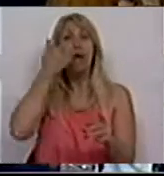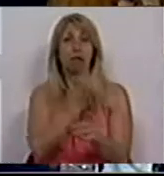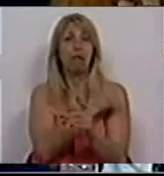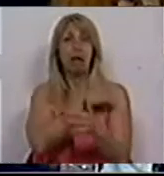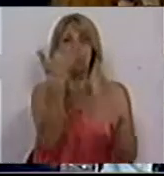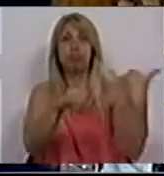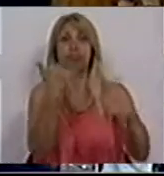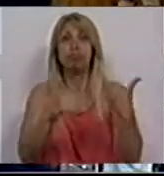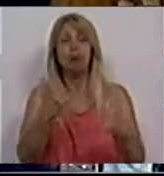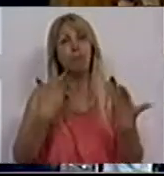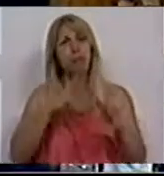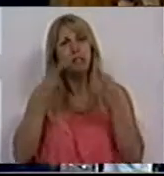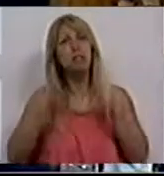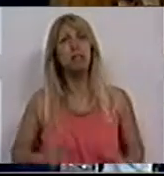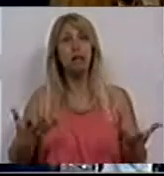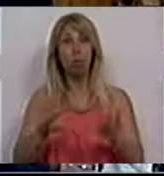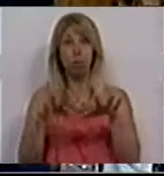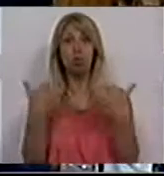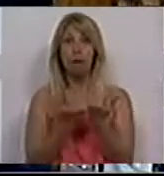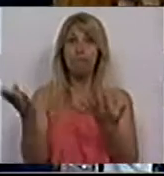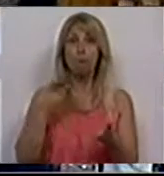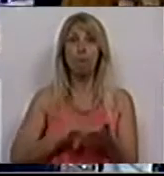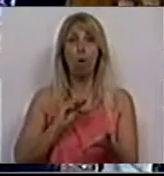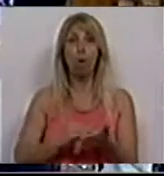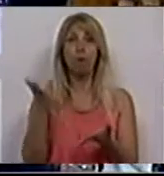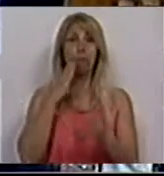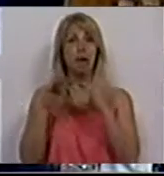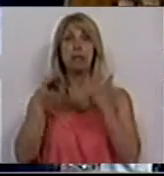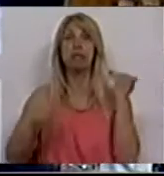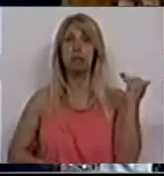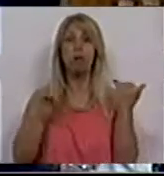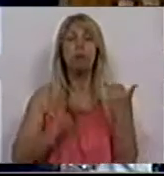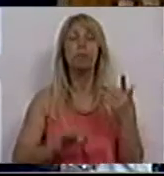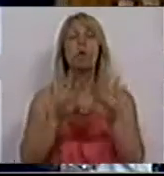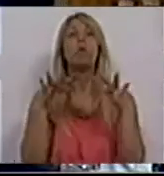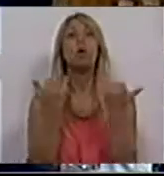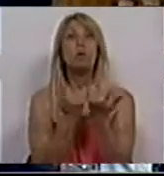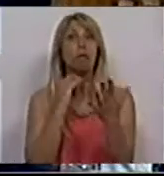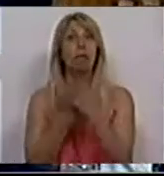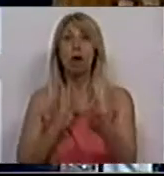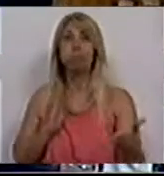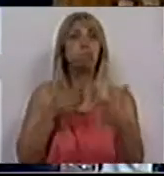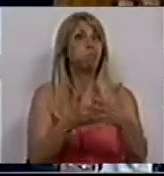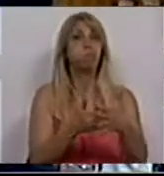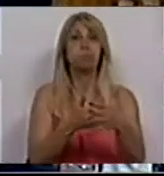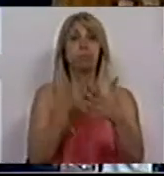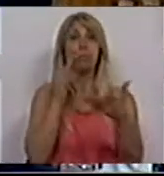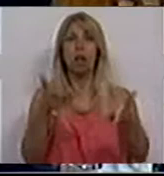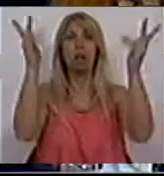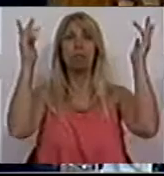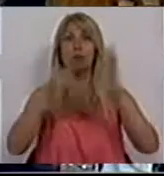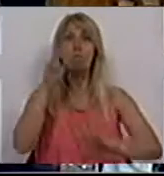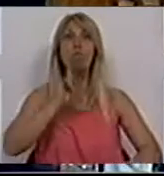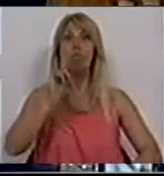E temos com seriedade de admitir que uma sociedade mais pobre, uma sociedade mais desigual, é uma sociedade que causa entraves à emancipação das mulheres. É uma